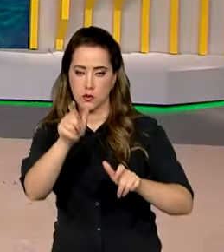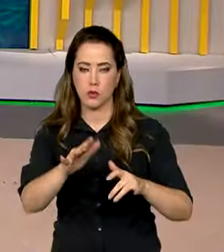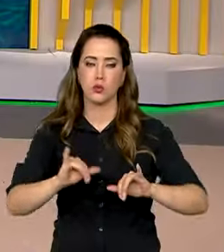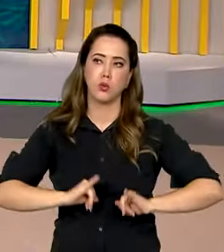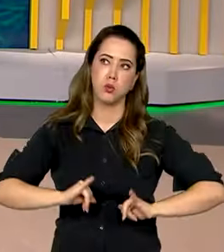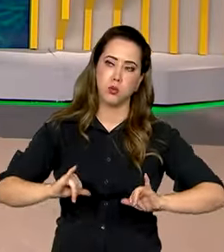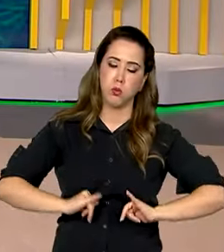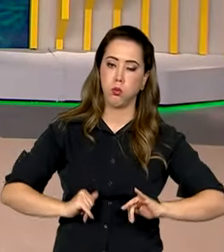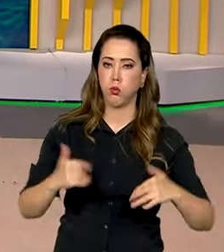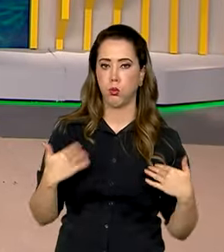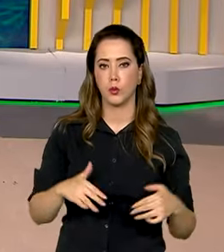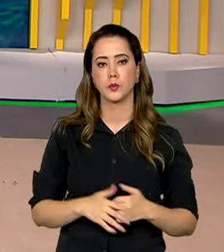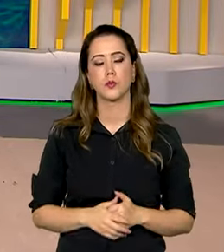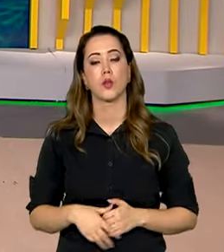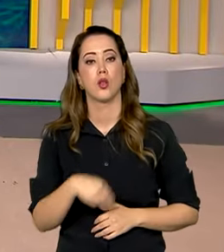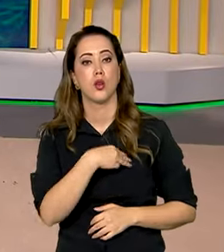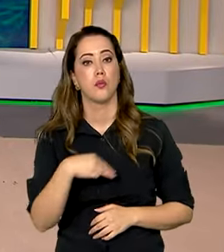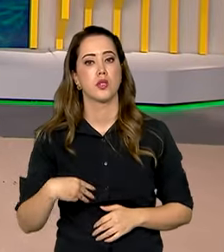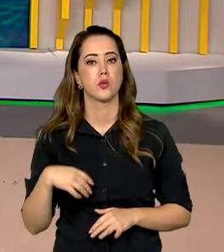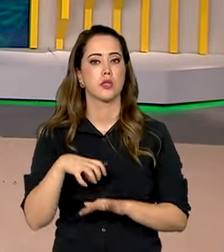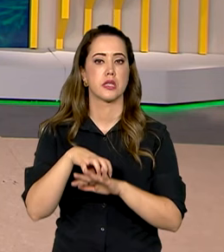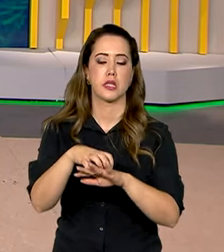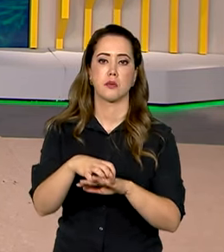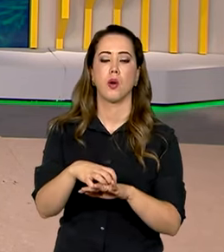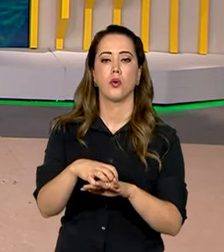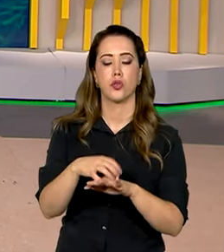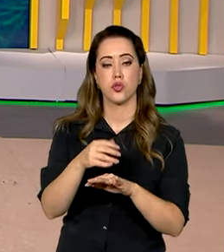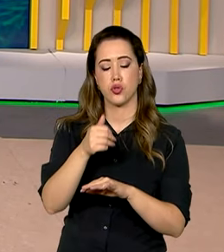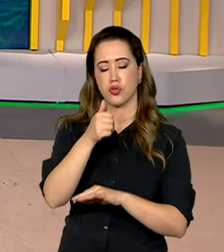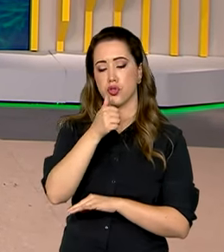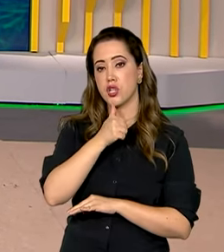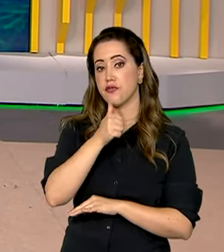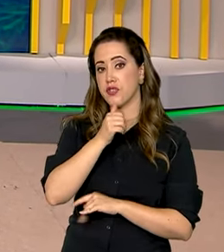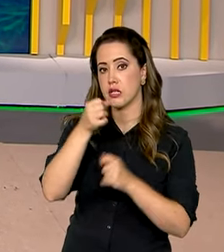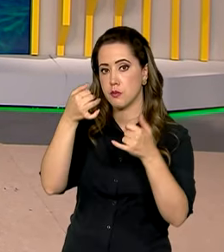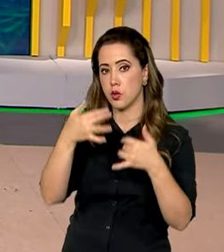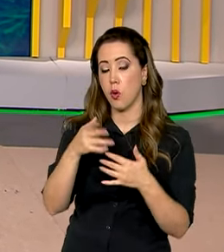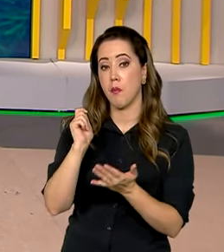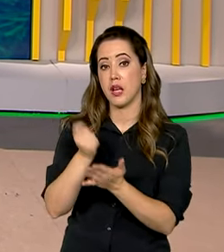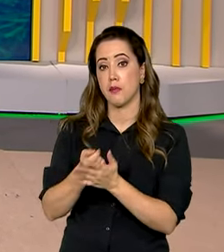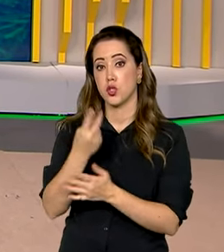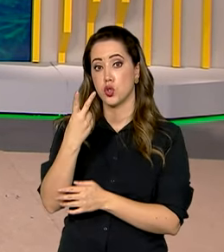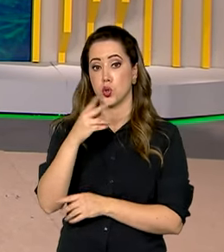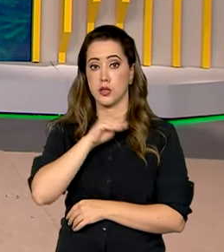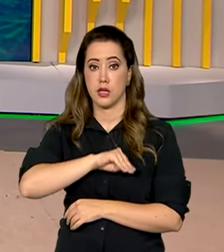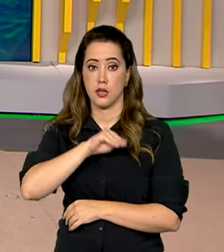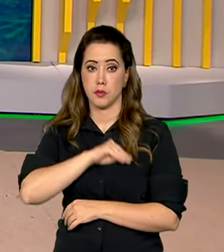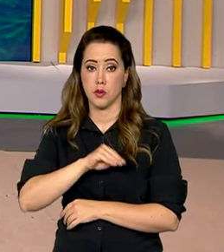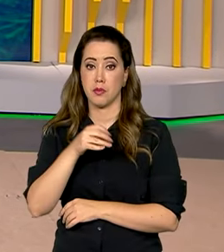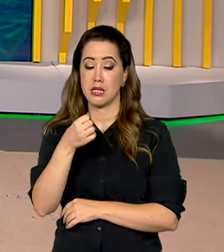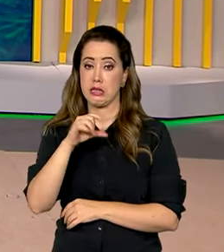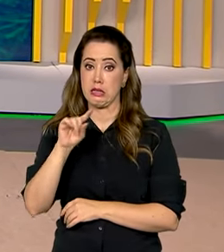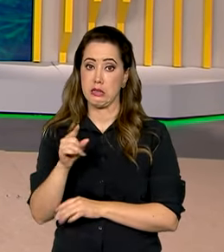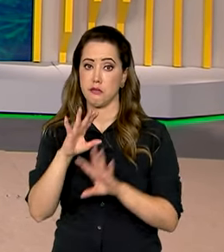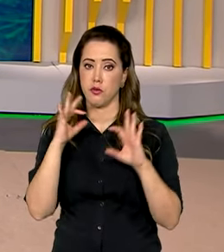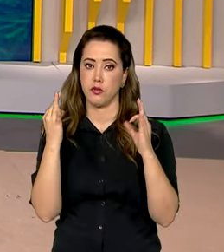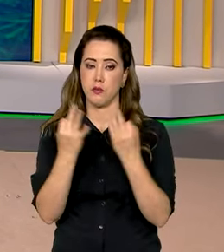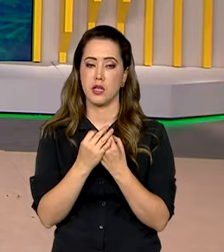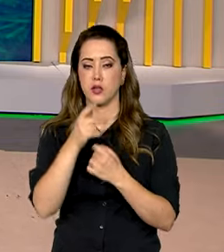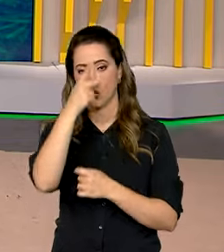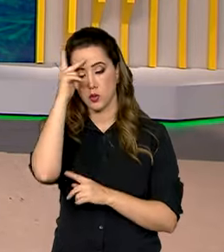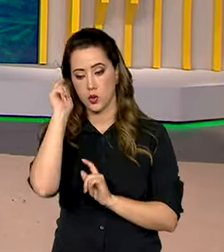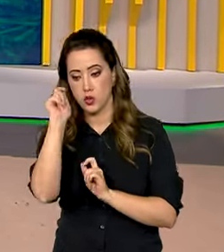O ministro dos Transportes, Renan Filho, anunciou o pagamento de dois salários mínimos para 6 mil famílias de